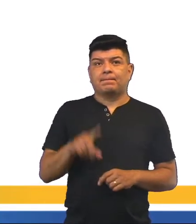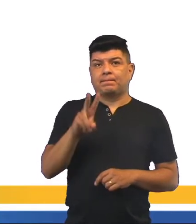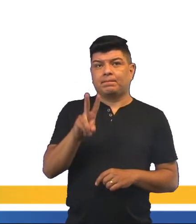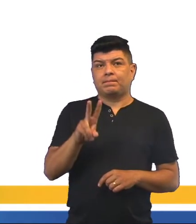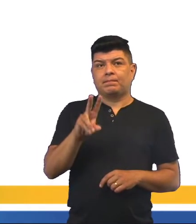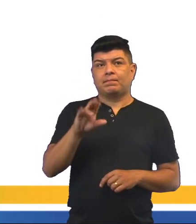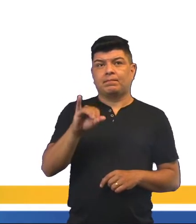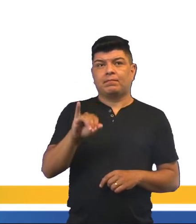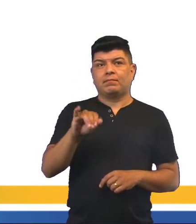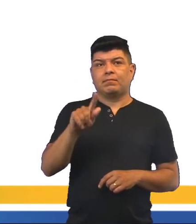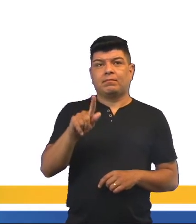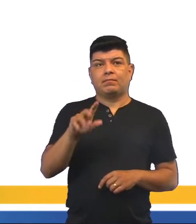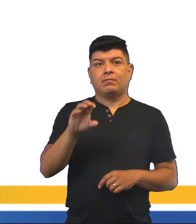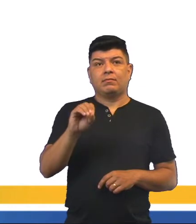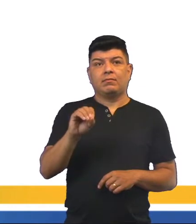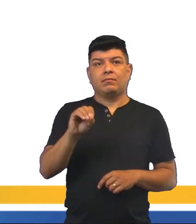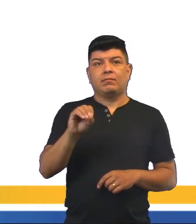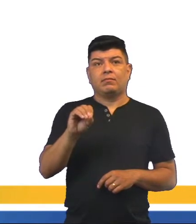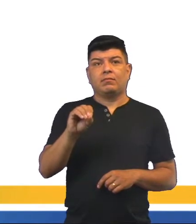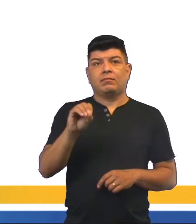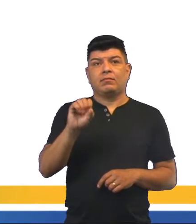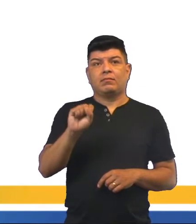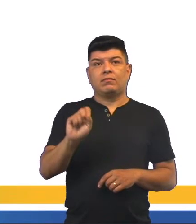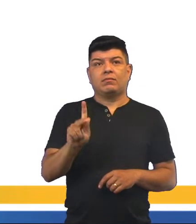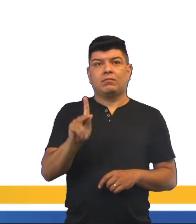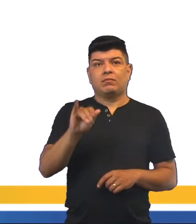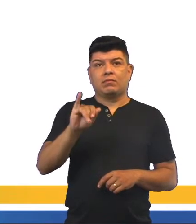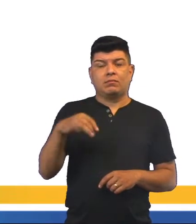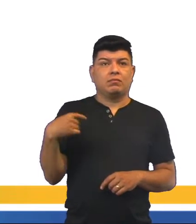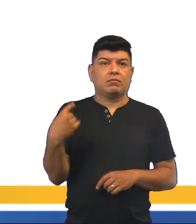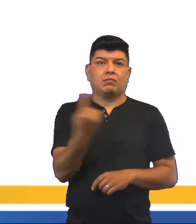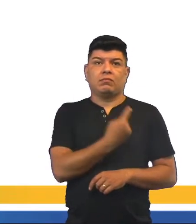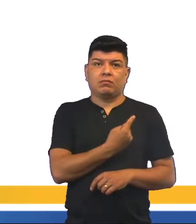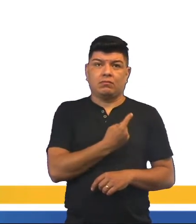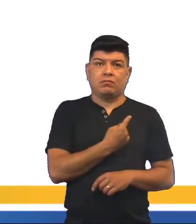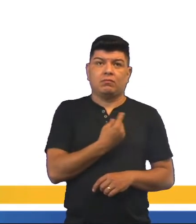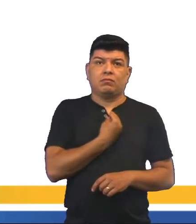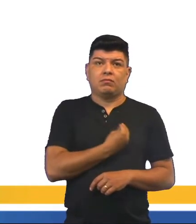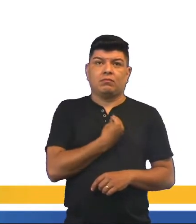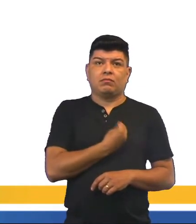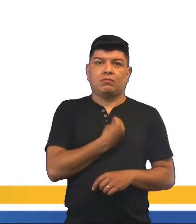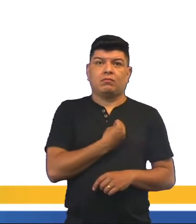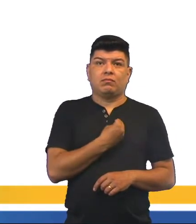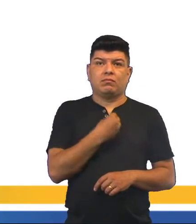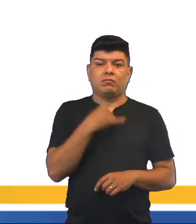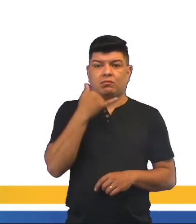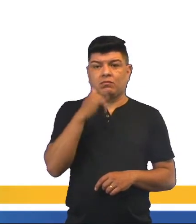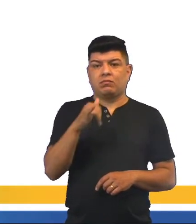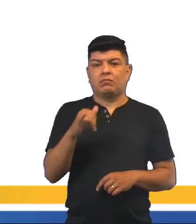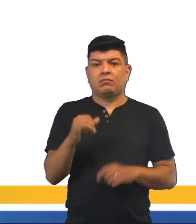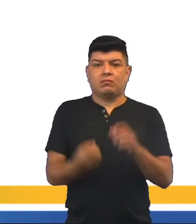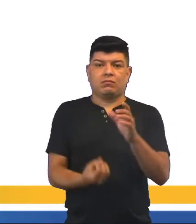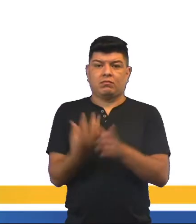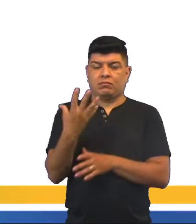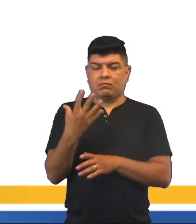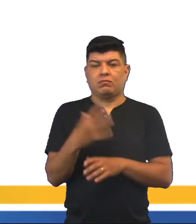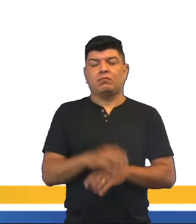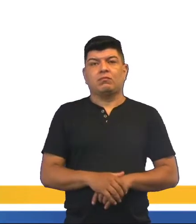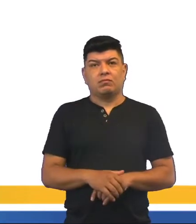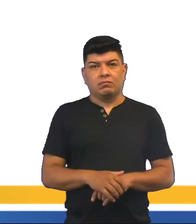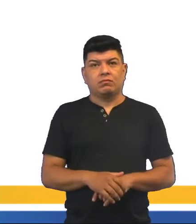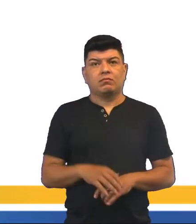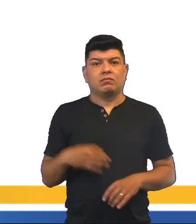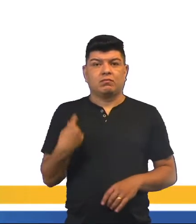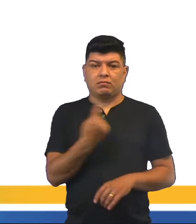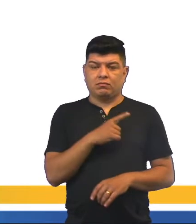Vygotsky constata que todos, todos somos portadores da energia criativa. Todos nós somos